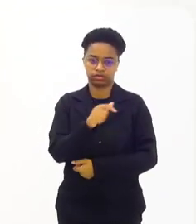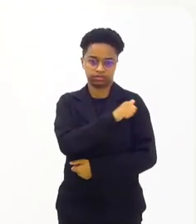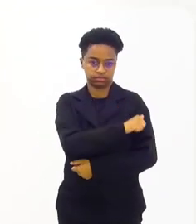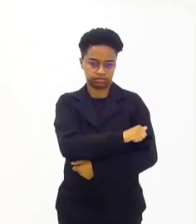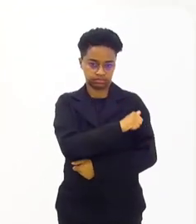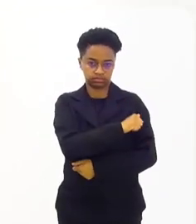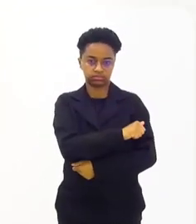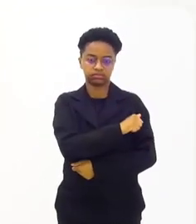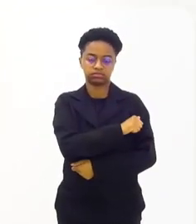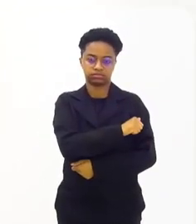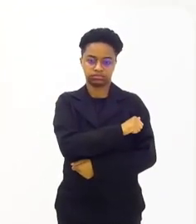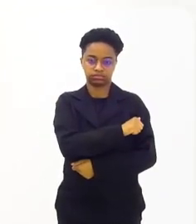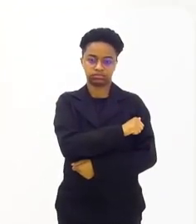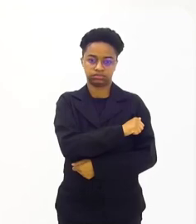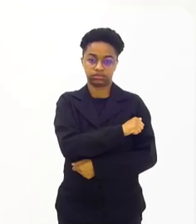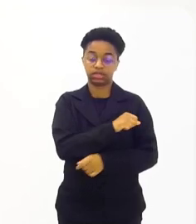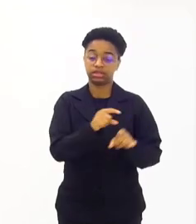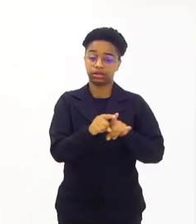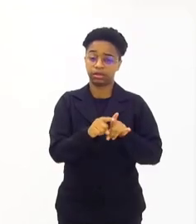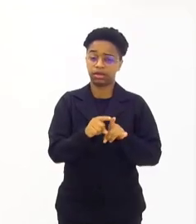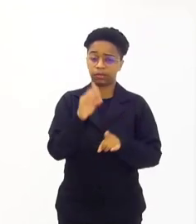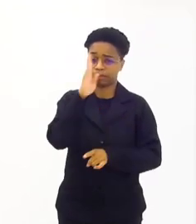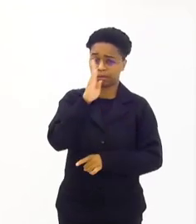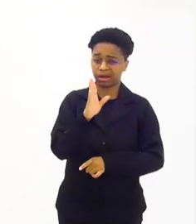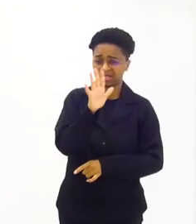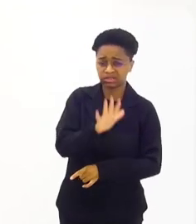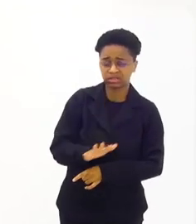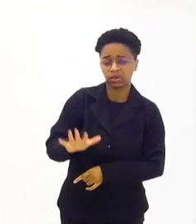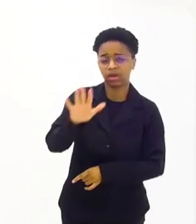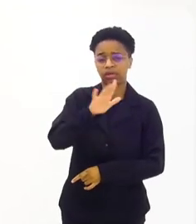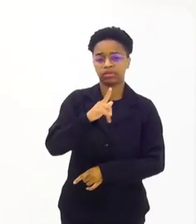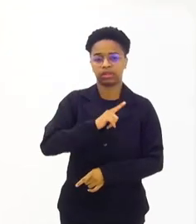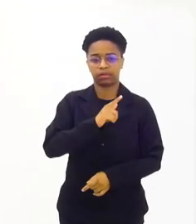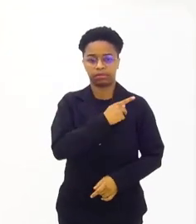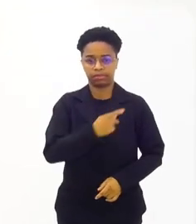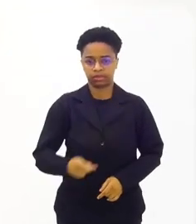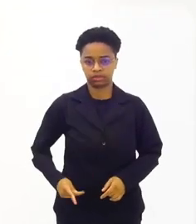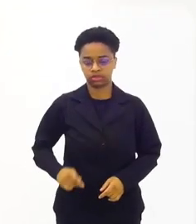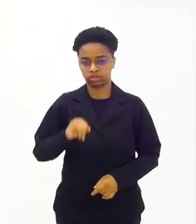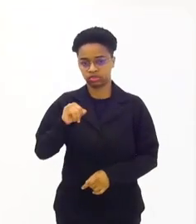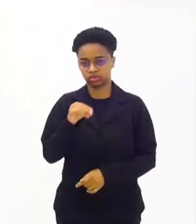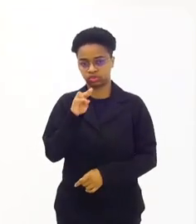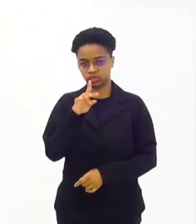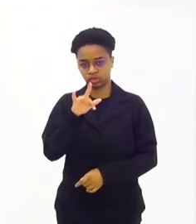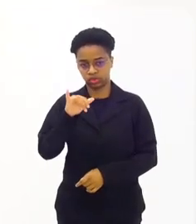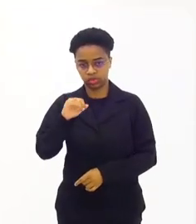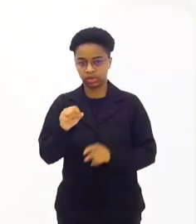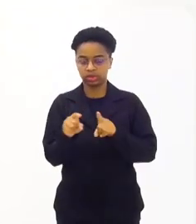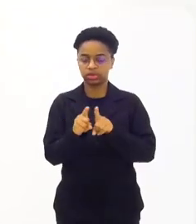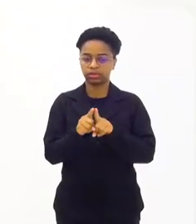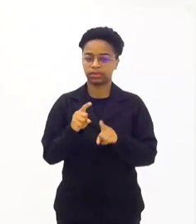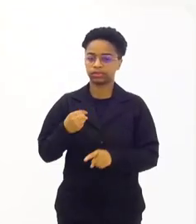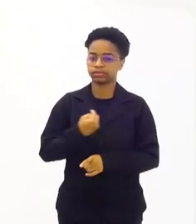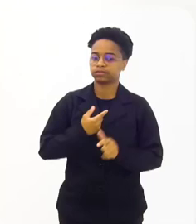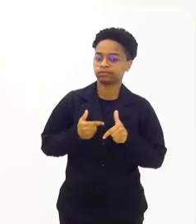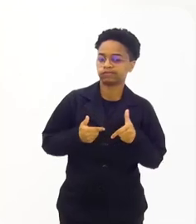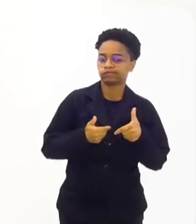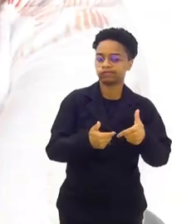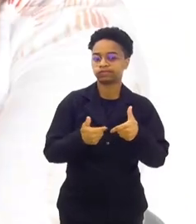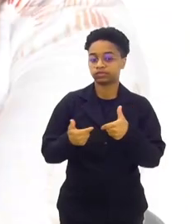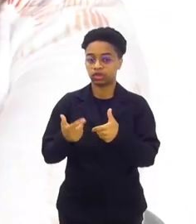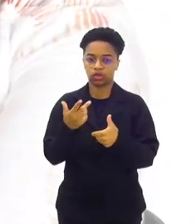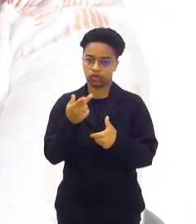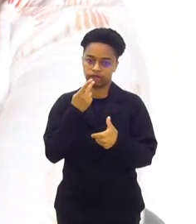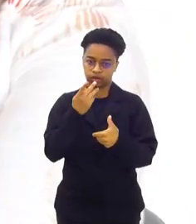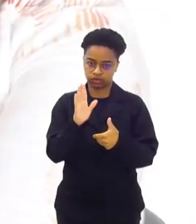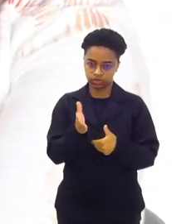o território nacional sobre a gestão do nosso presidente, Júlio Carlos. E nós atuamos, como